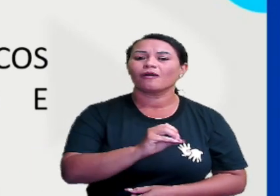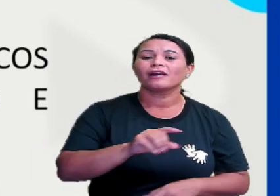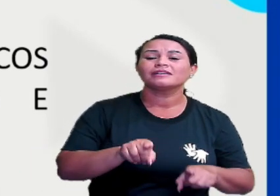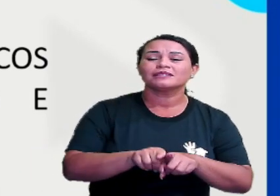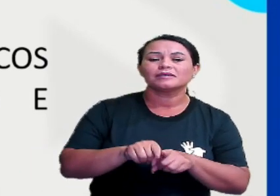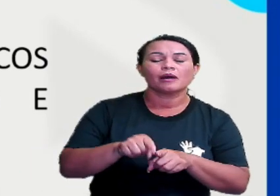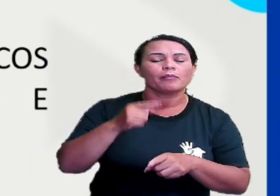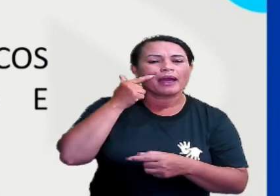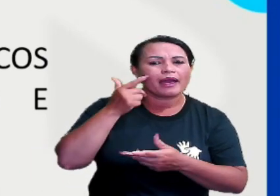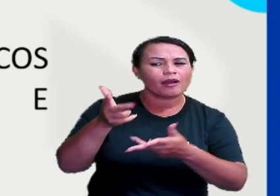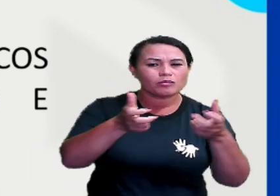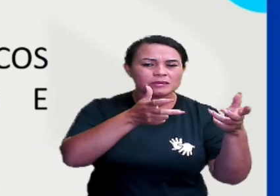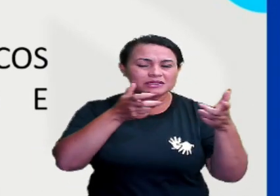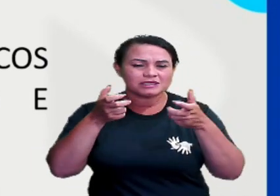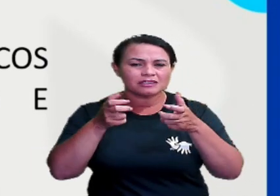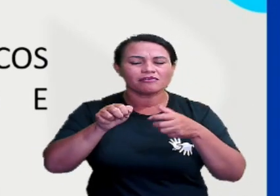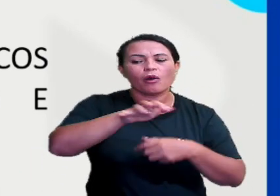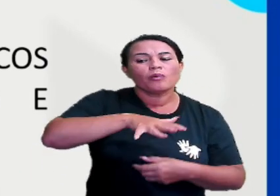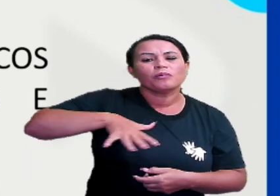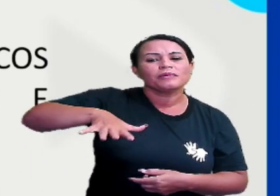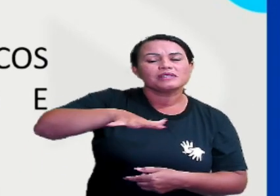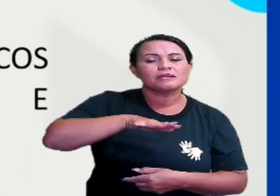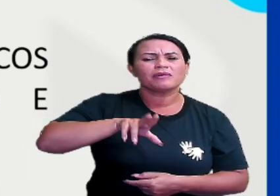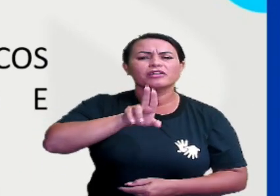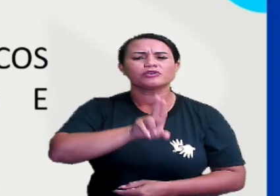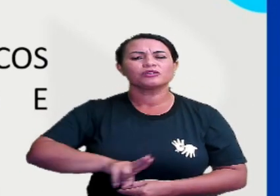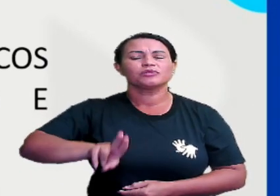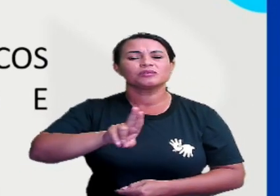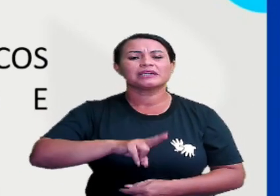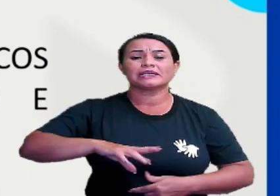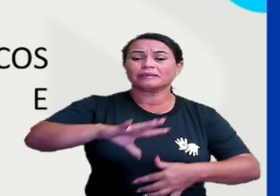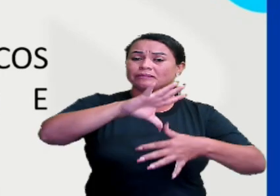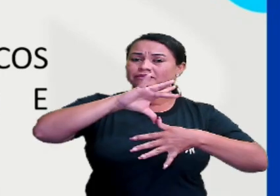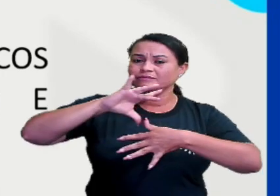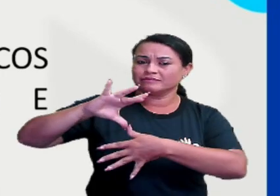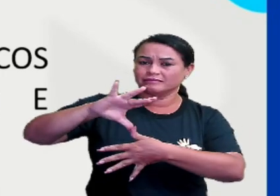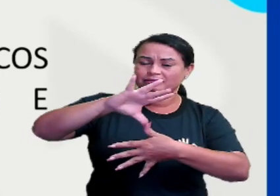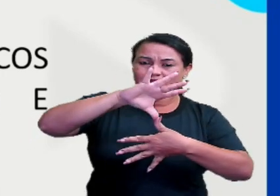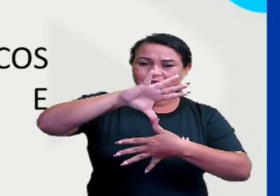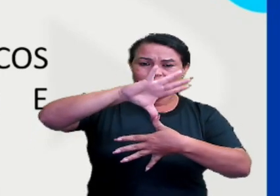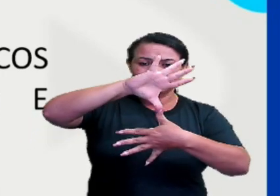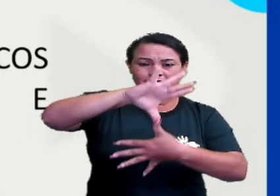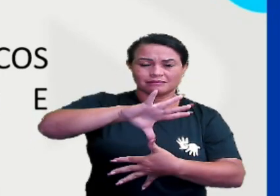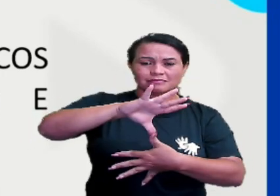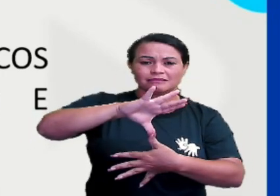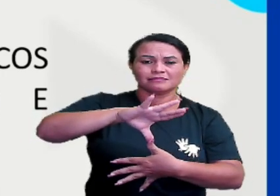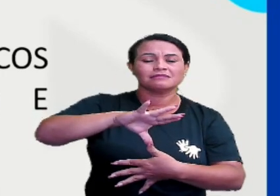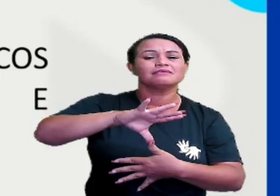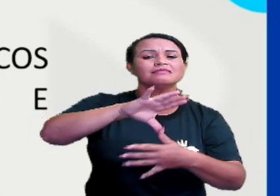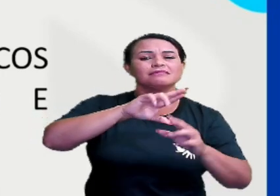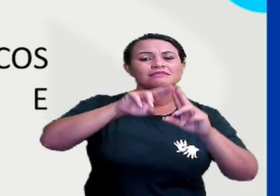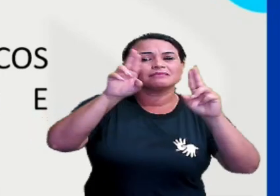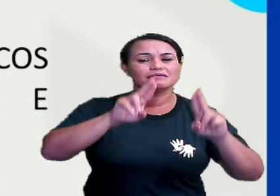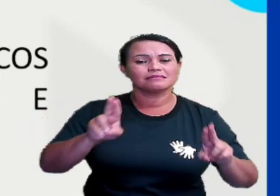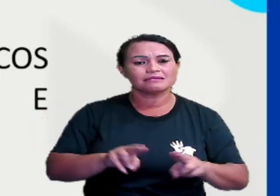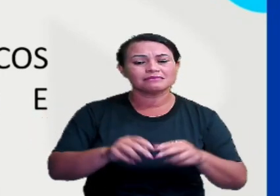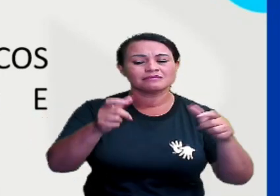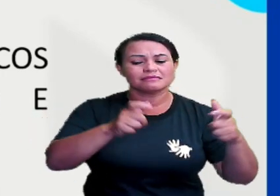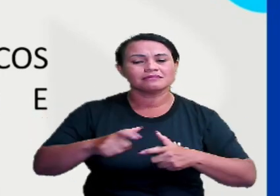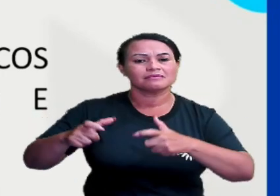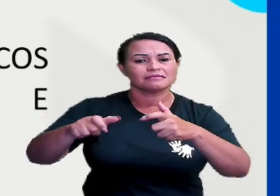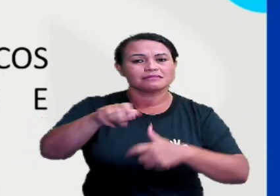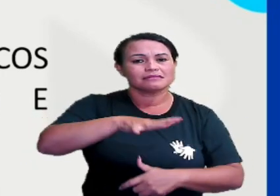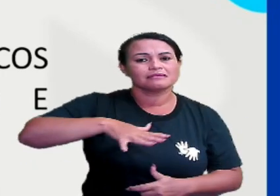orientação espacial, utilizar os conceitos cartográficos em atividades concretas de localização e orientação no